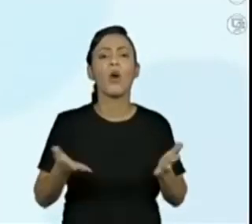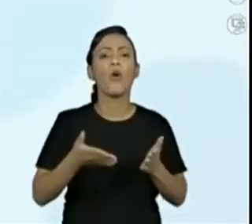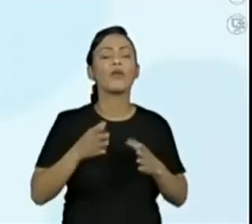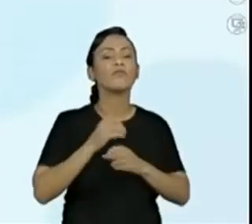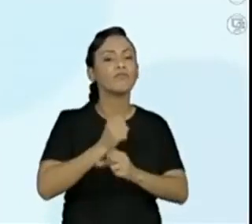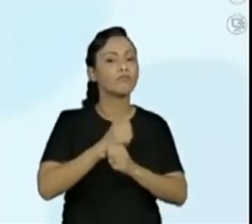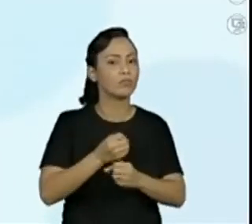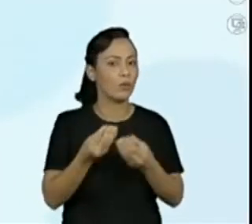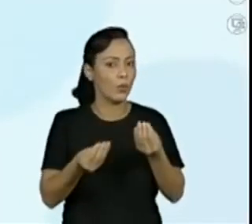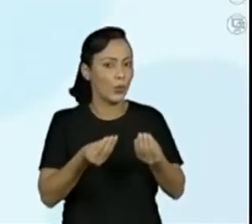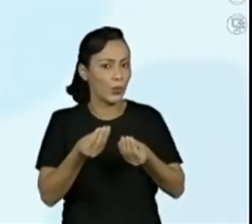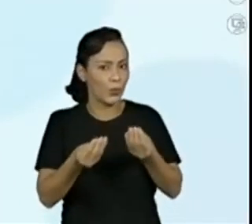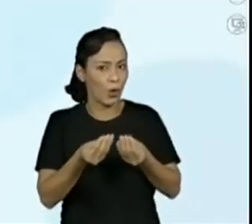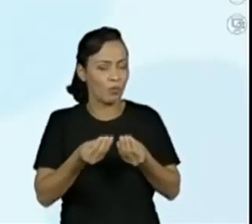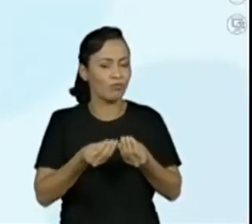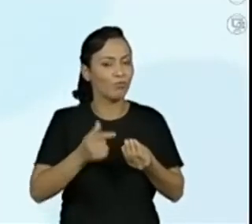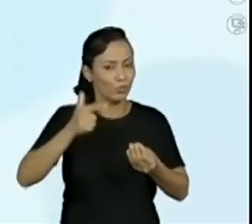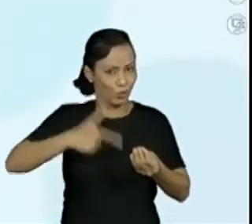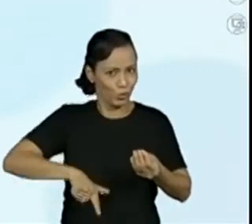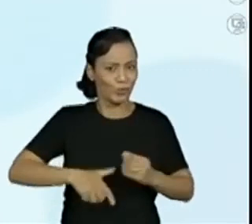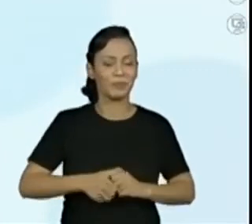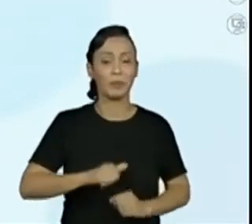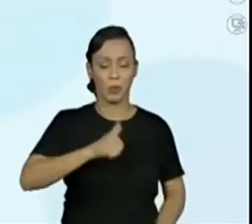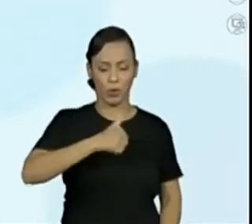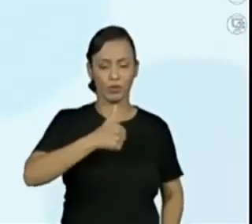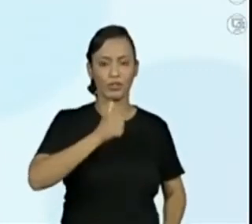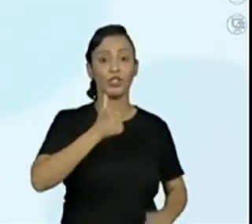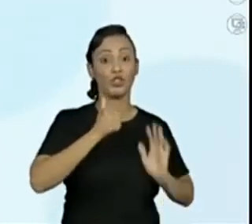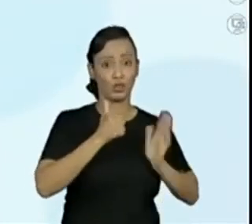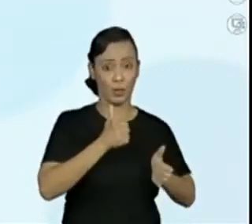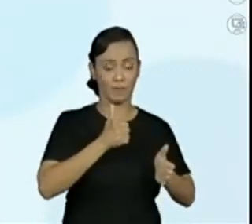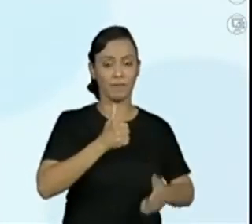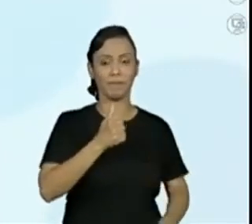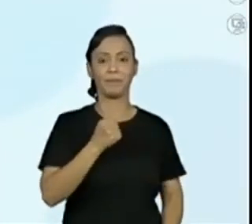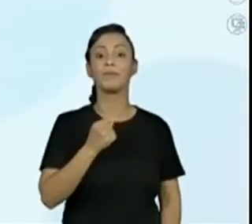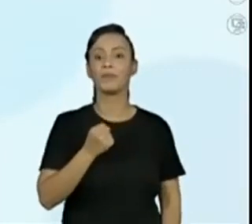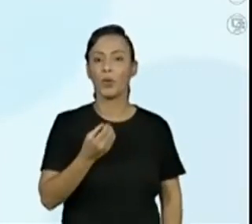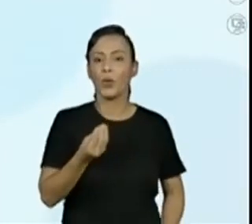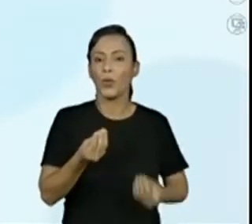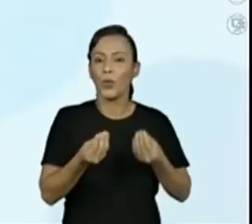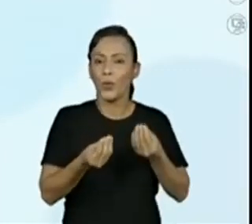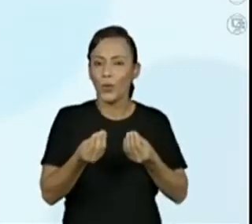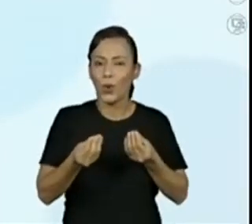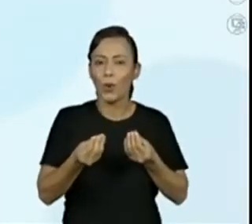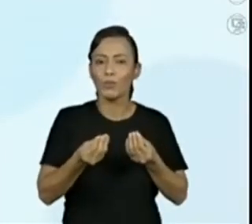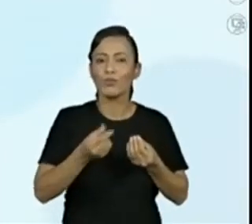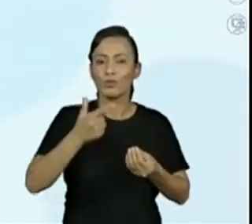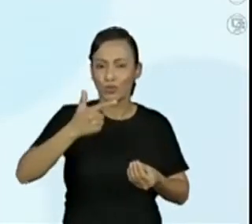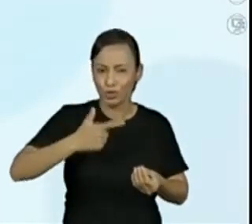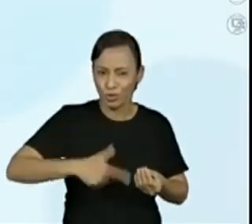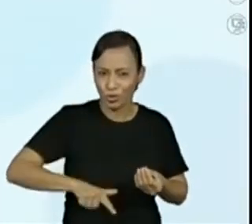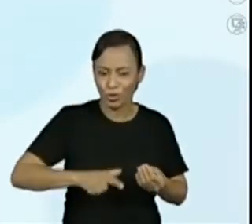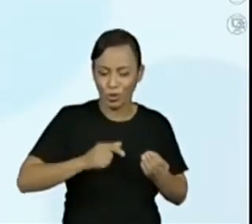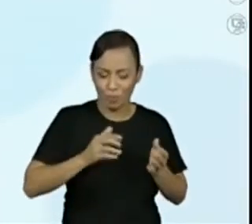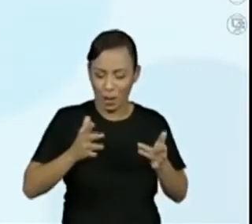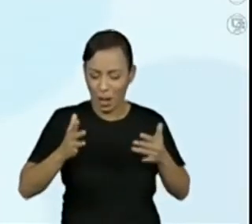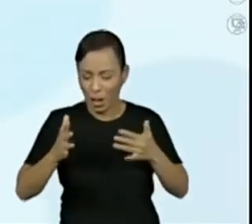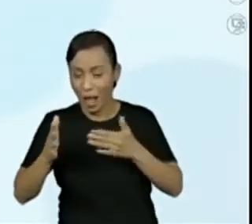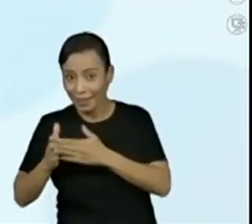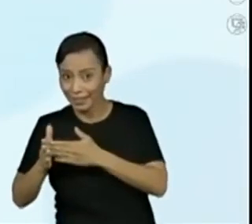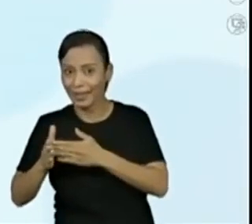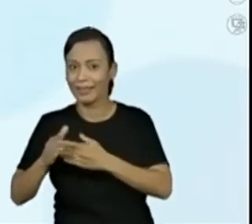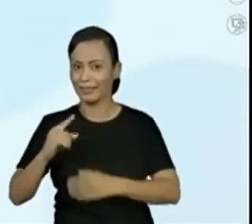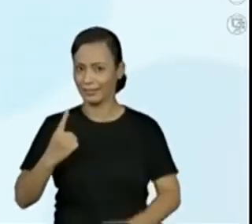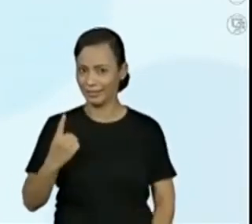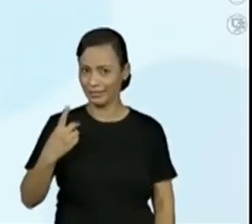frente, é isso? Isso. Então, vamos. Onze. Aí, vamos contar um de um em um, até chegar no treze. Tá